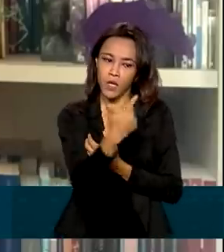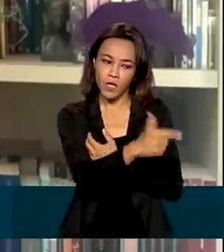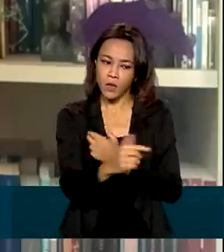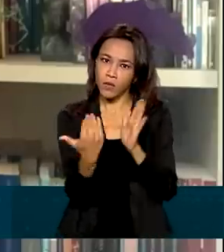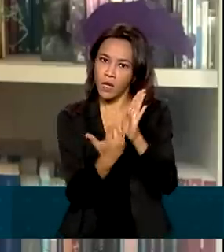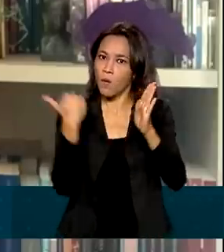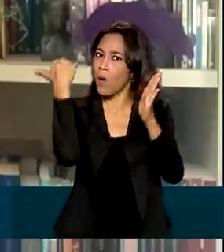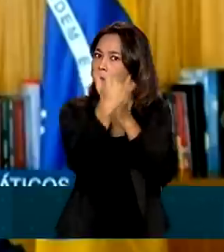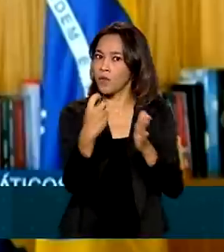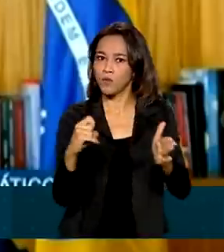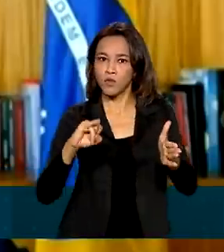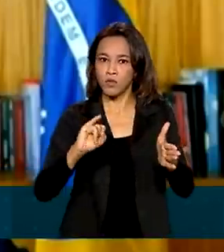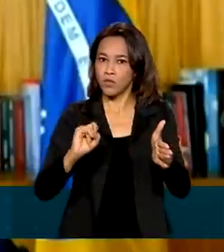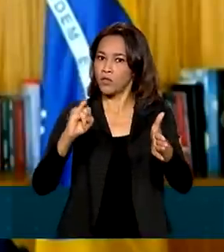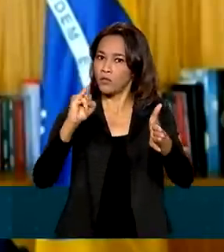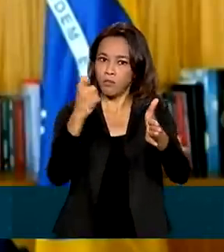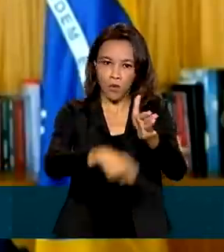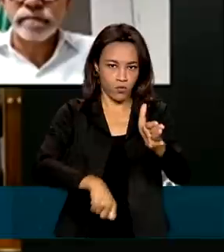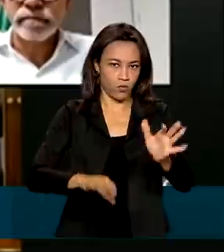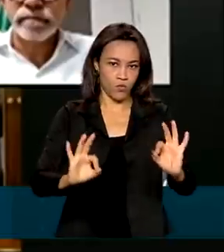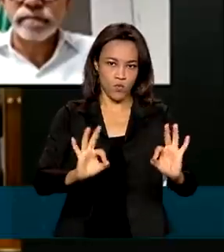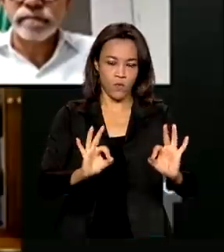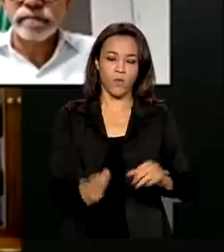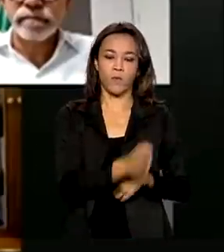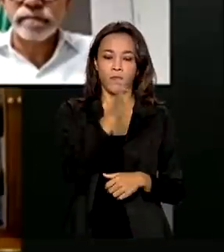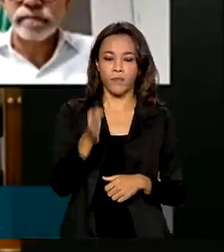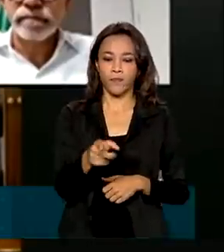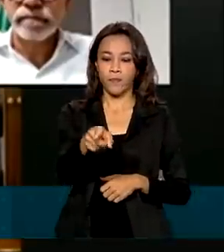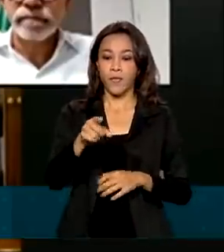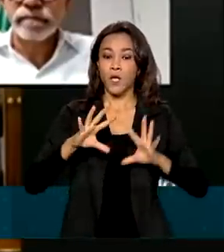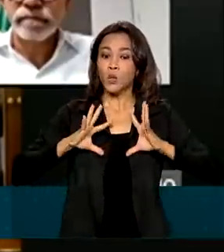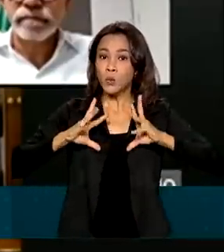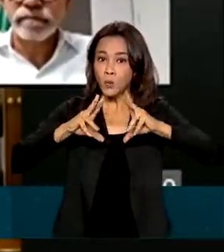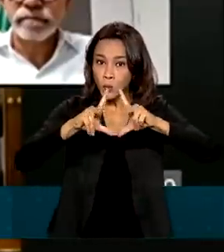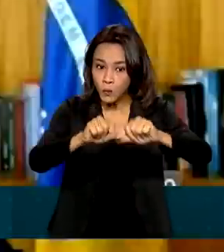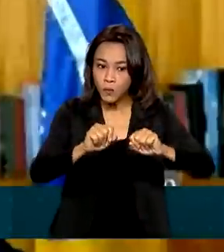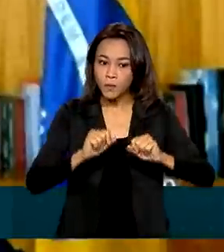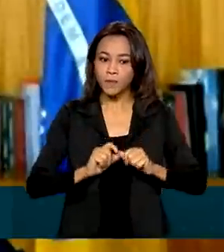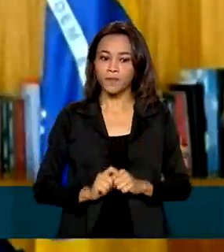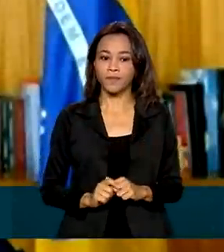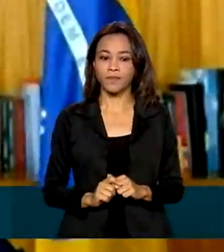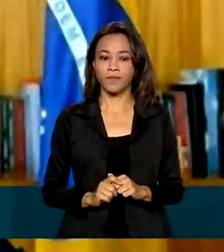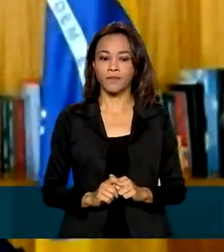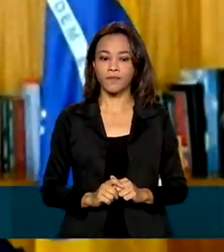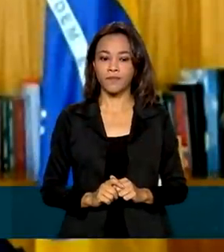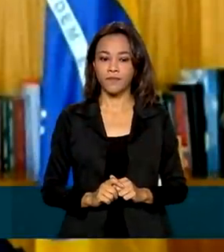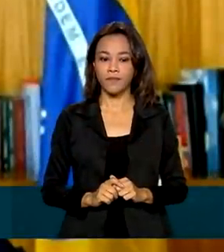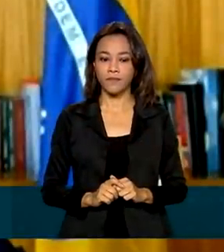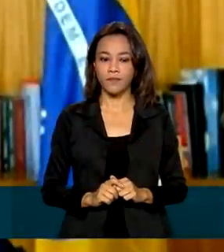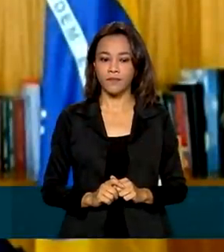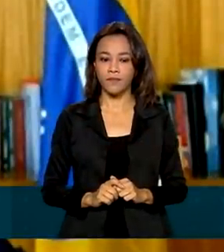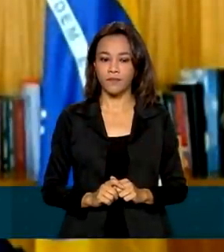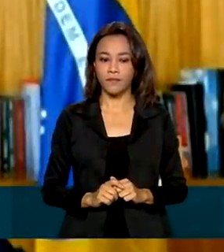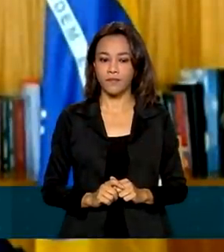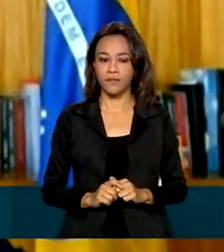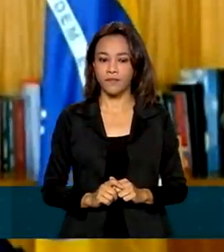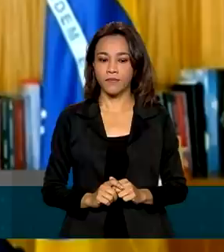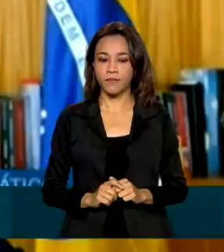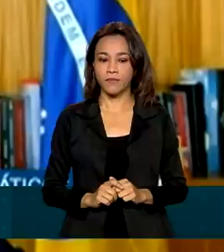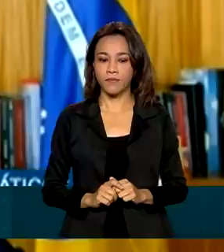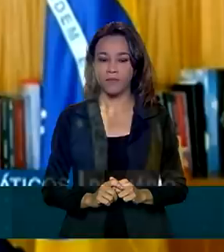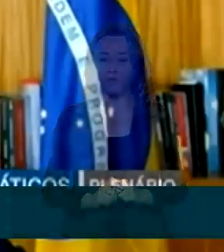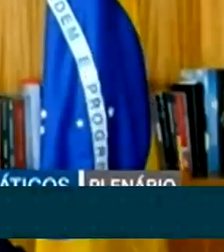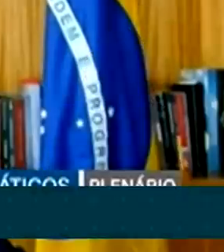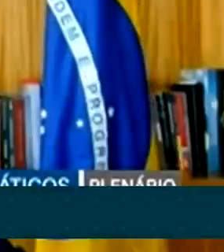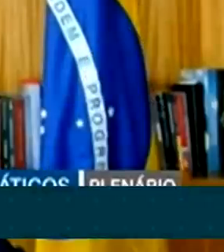da carga tributária. Tudo que for compatível com maior eficiência na